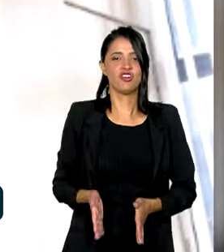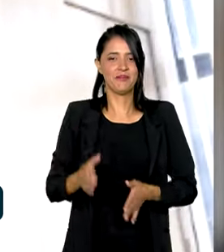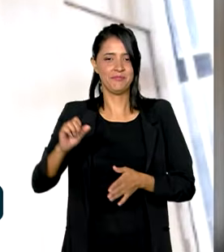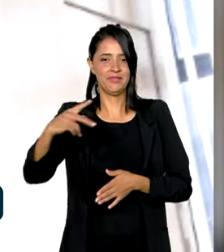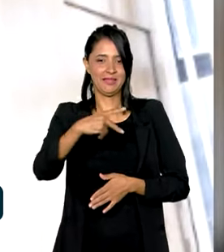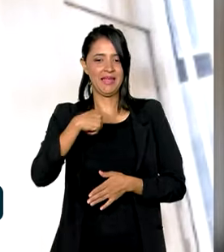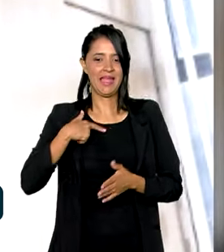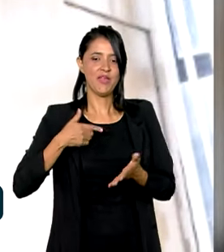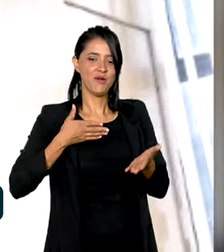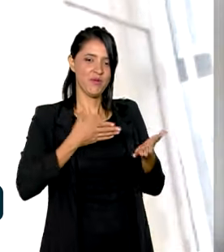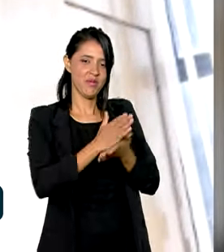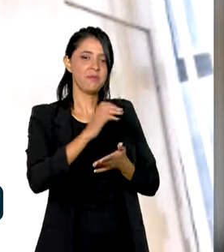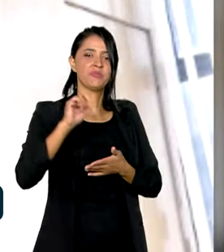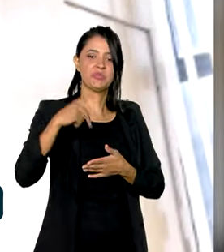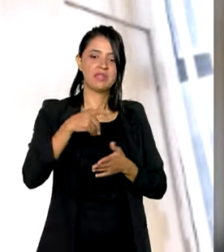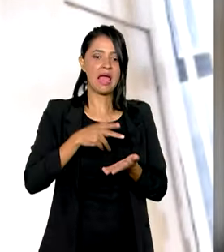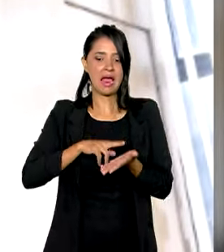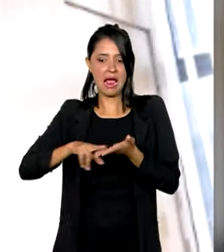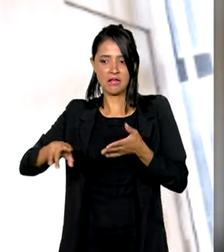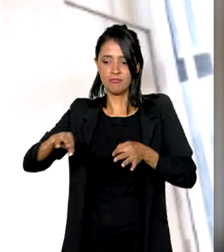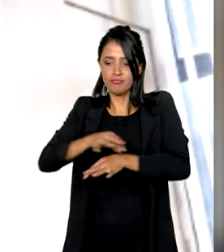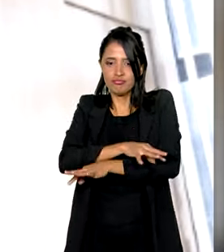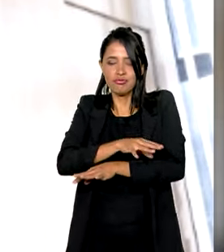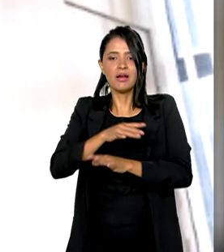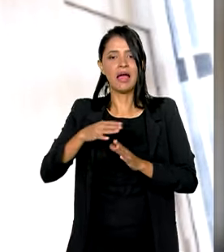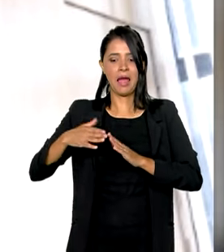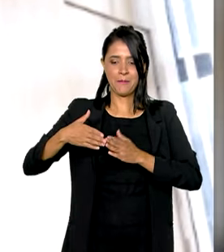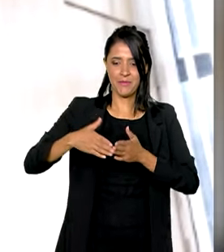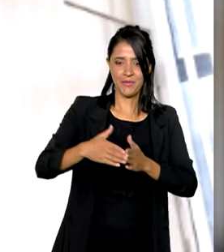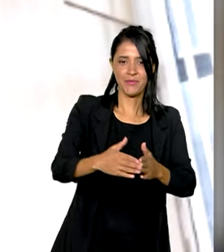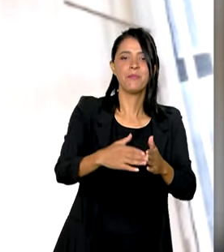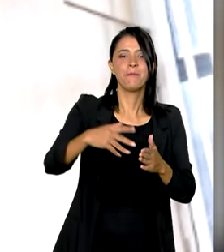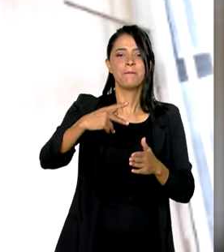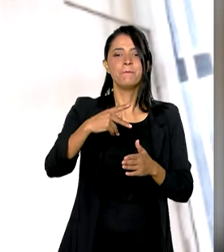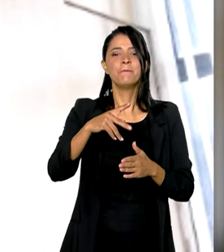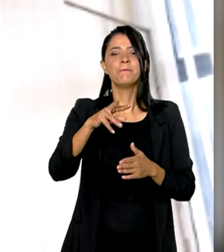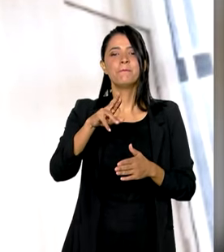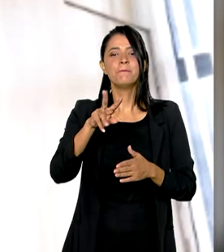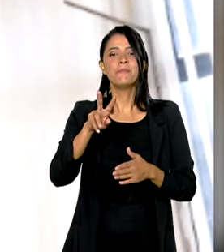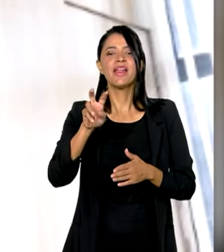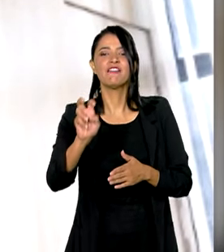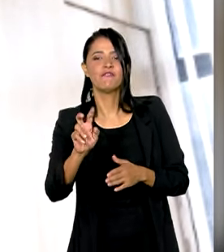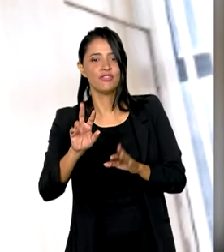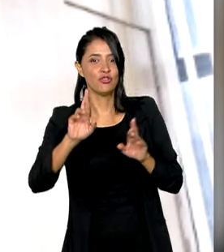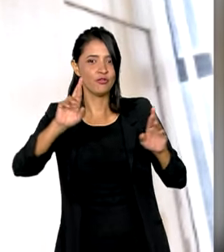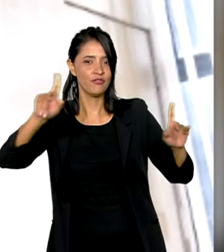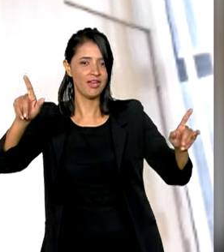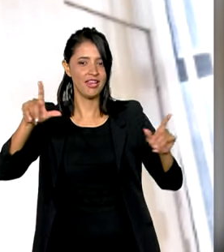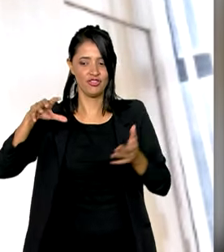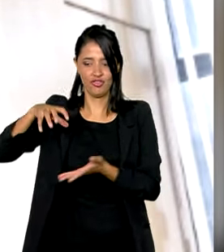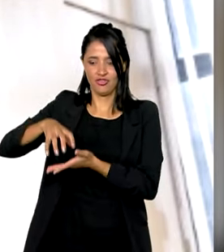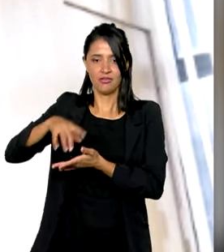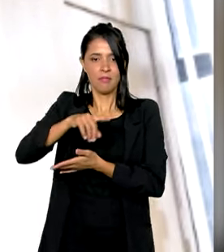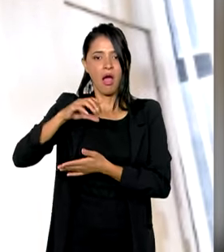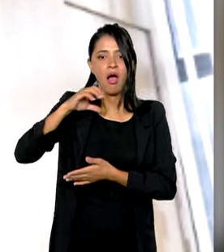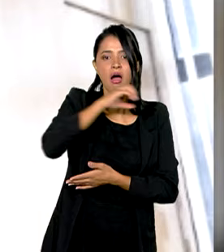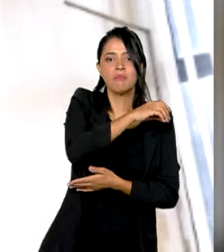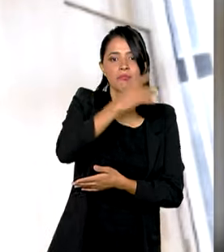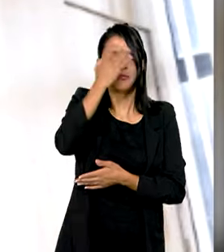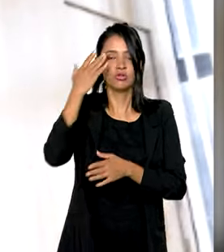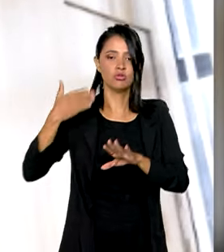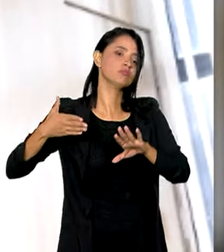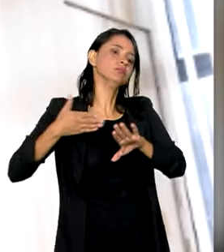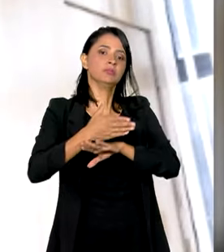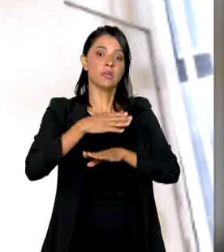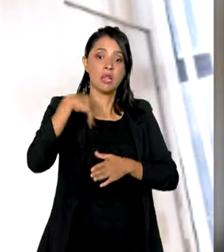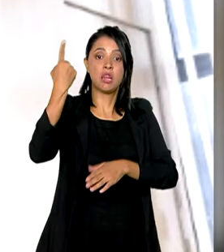entrada na aposentadoria, sai com a carta. O pré-vibarco, diferente da agência, ele é muito mais salary, ou seja, a pessoa que deu entrada tem